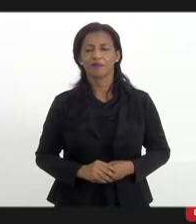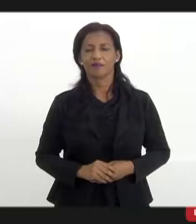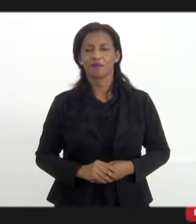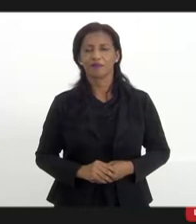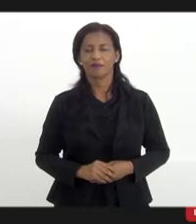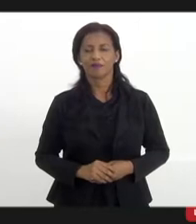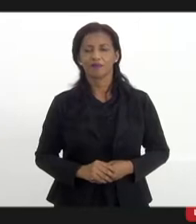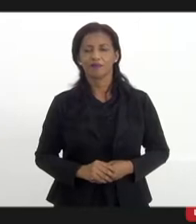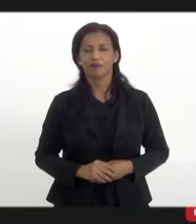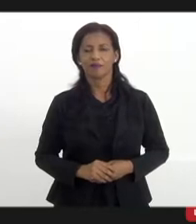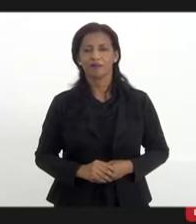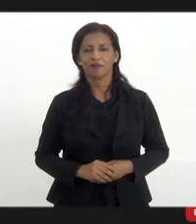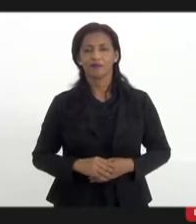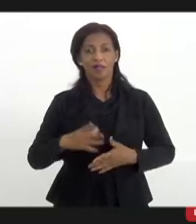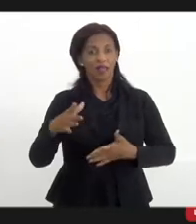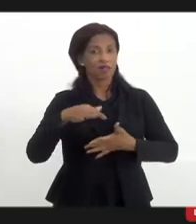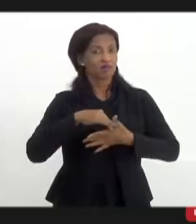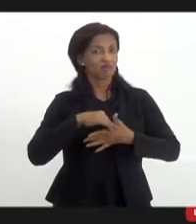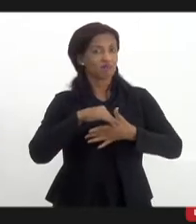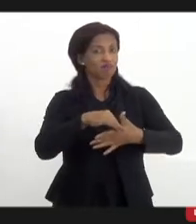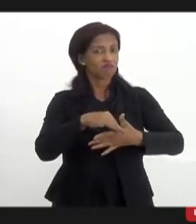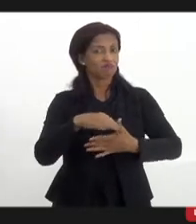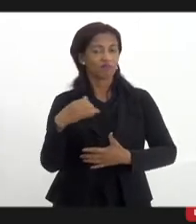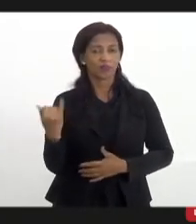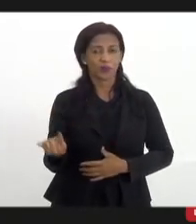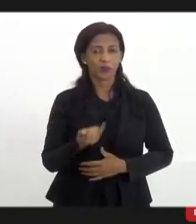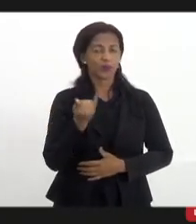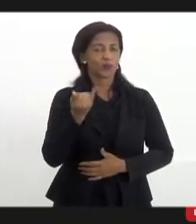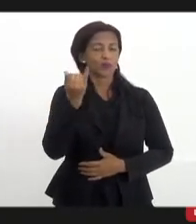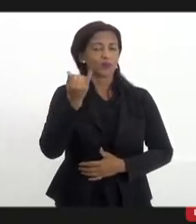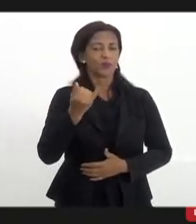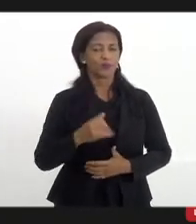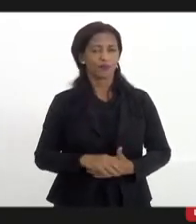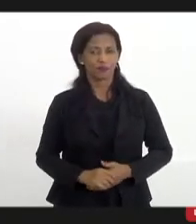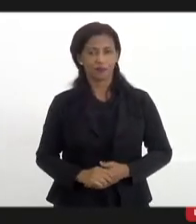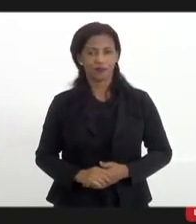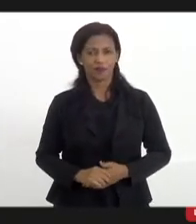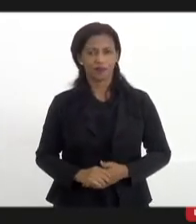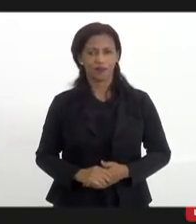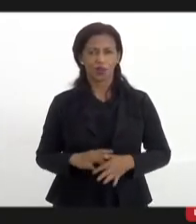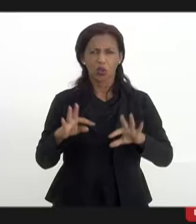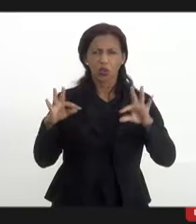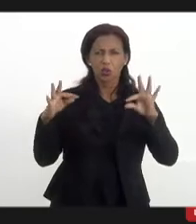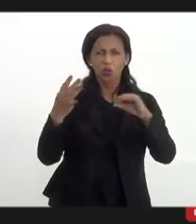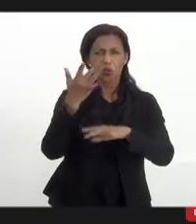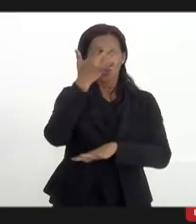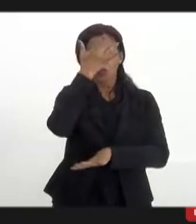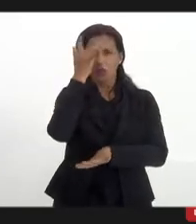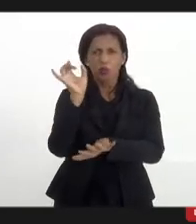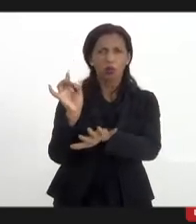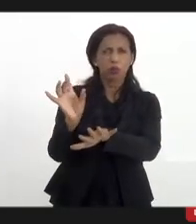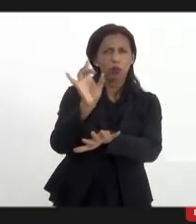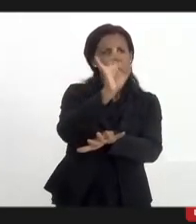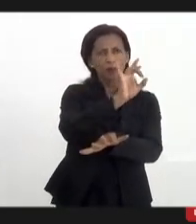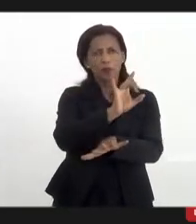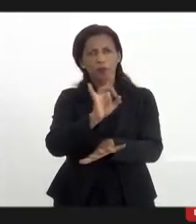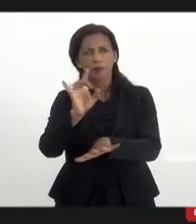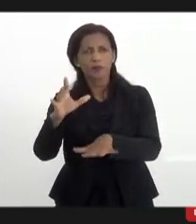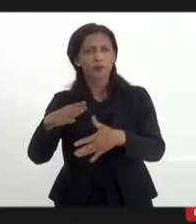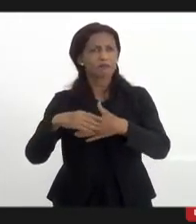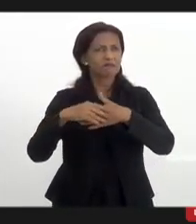frente tão importante, saudar todos os presentes, saudar